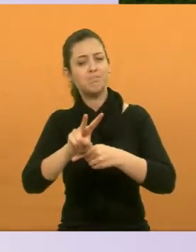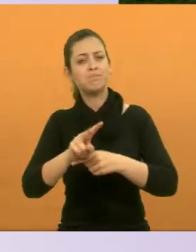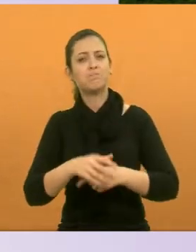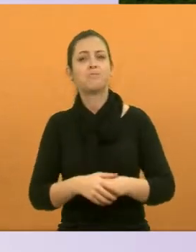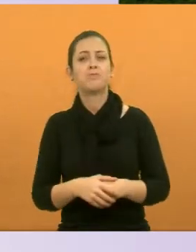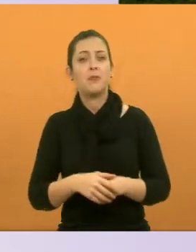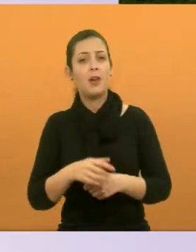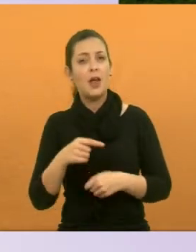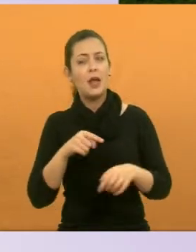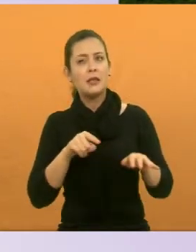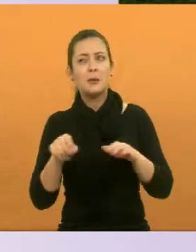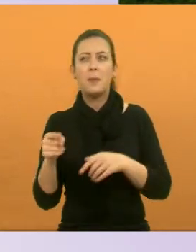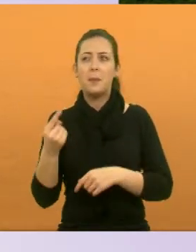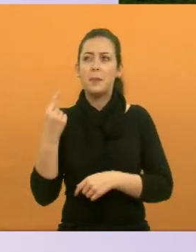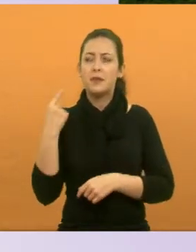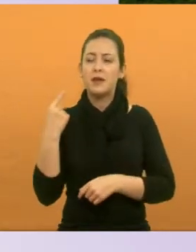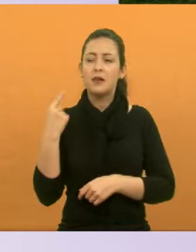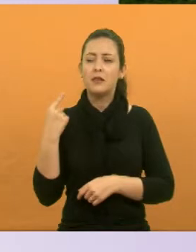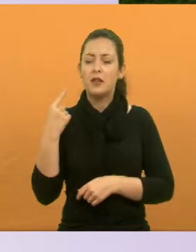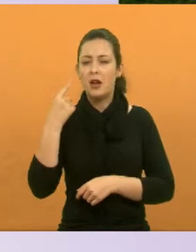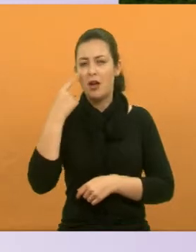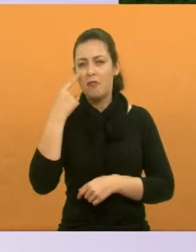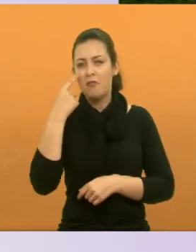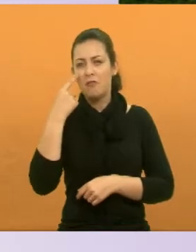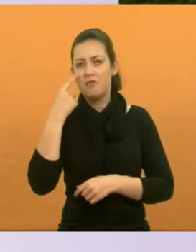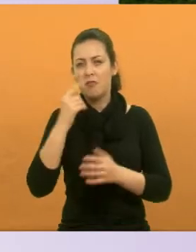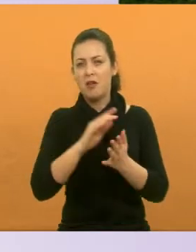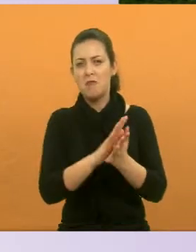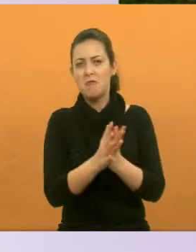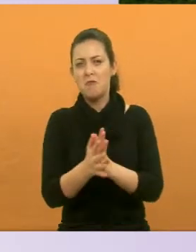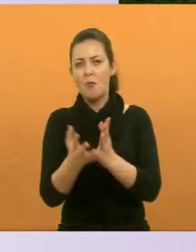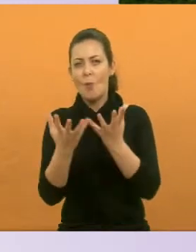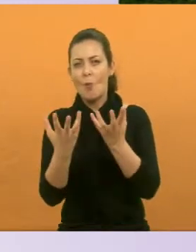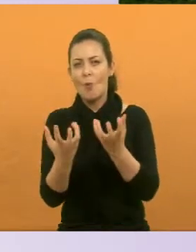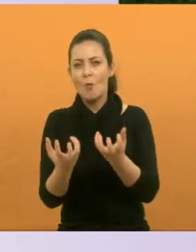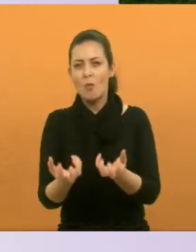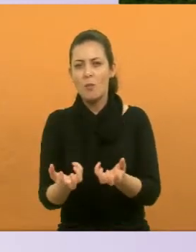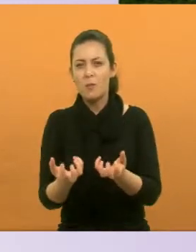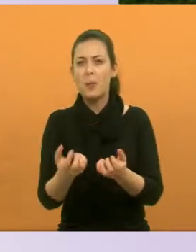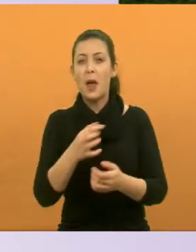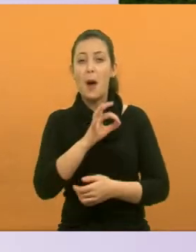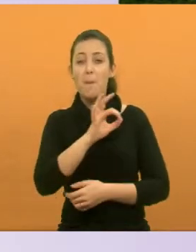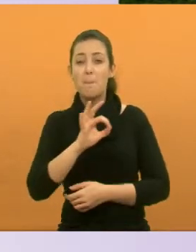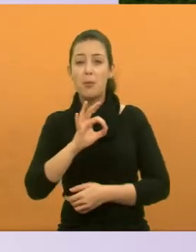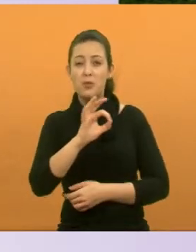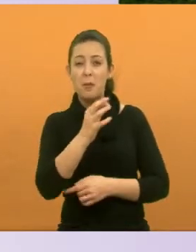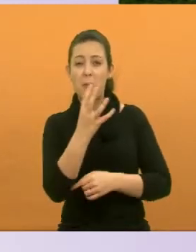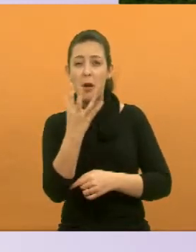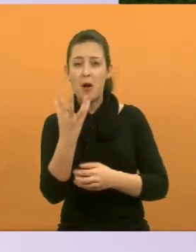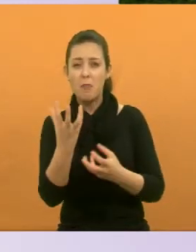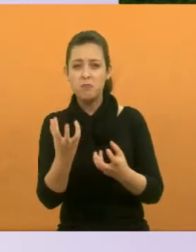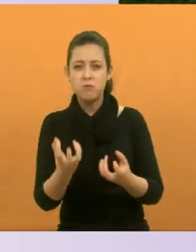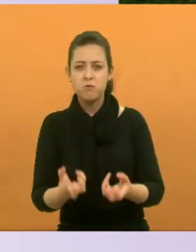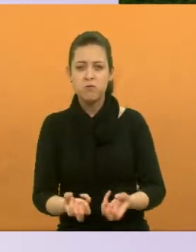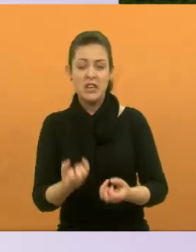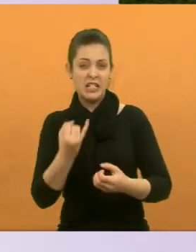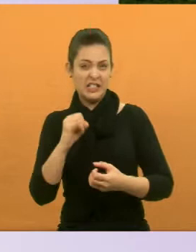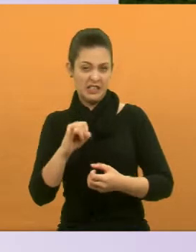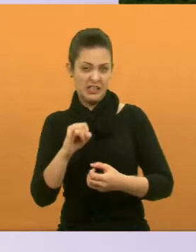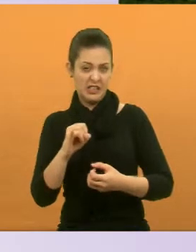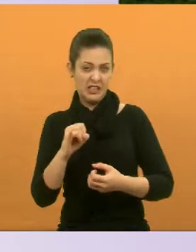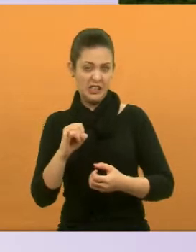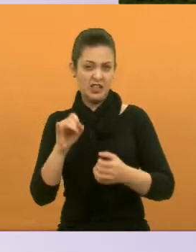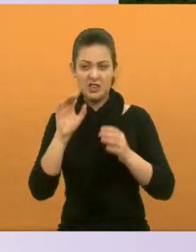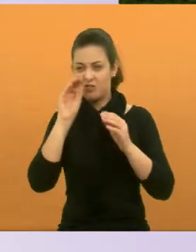Essa semana mesmo, acho que a semana passada, eu vi que foram devastados uma grande porcentagem da mata. Então, se a gente não tomar